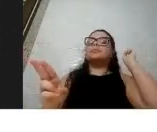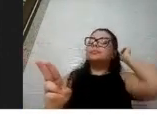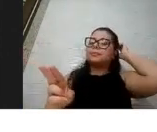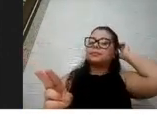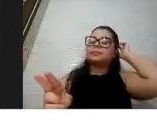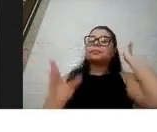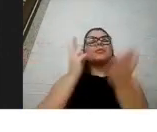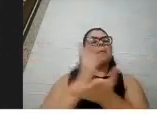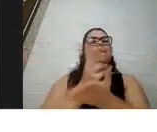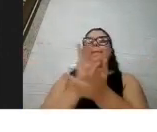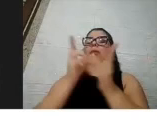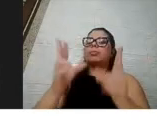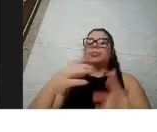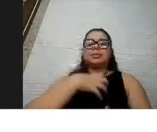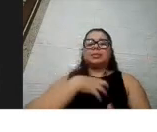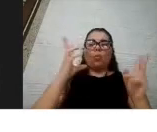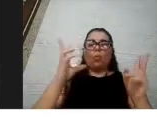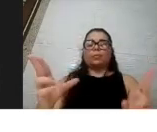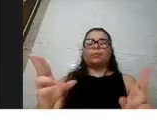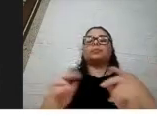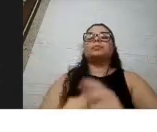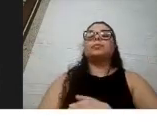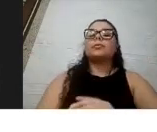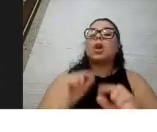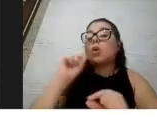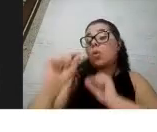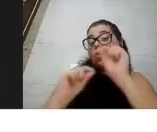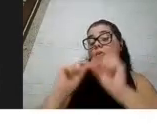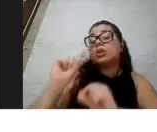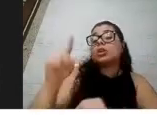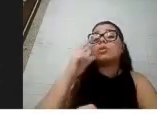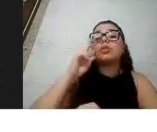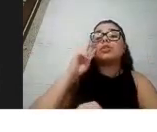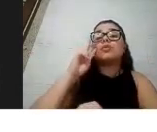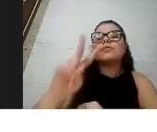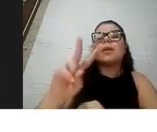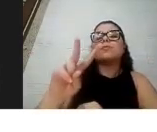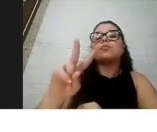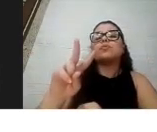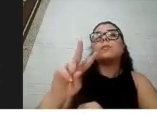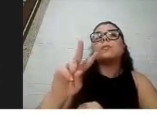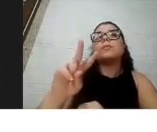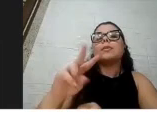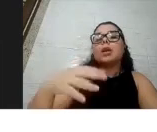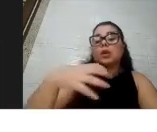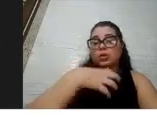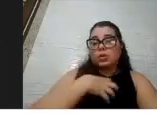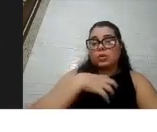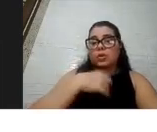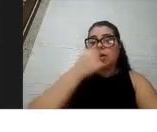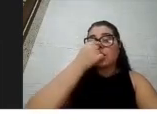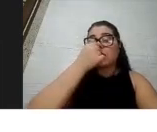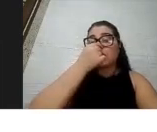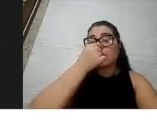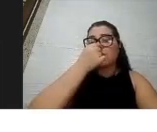mesmos da população geral tá o que que a gente vê aqui que chama atenção sintomas nasais são